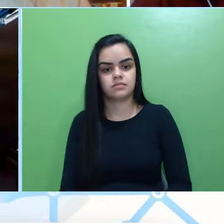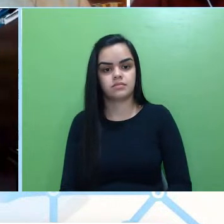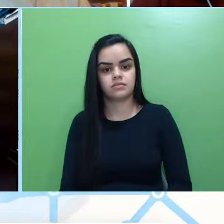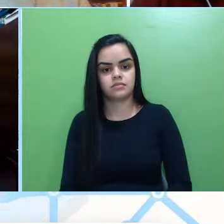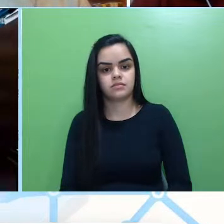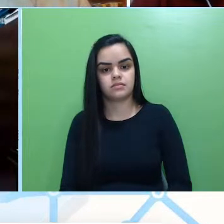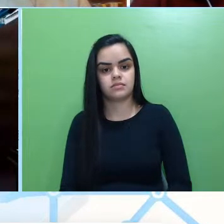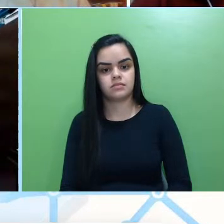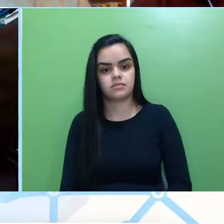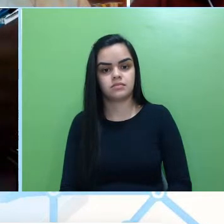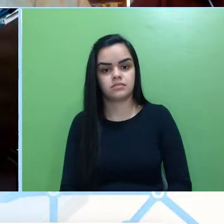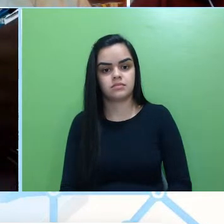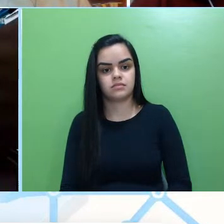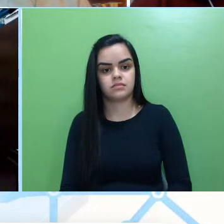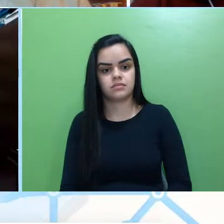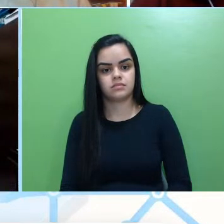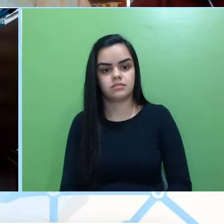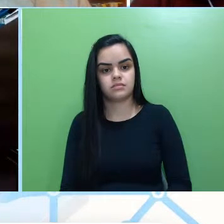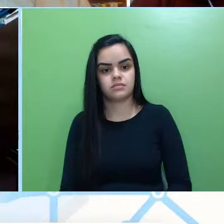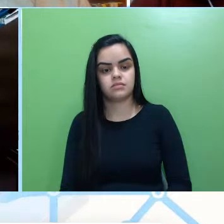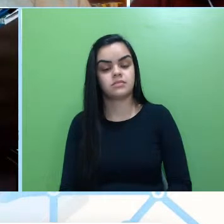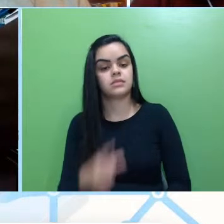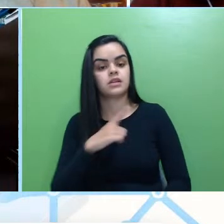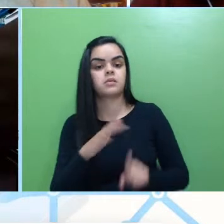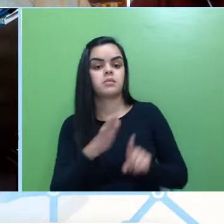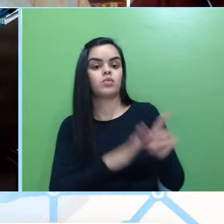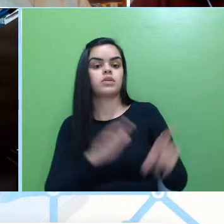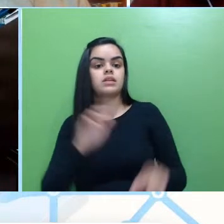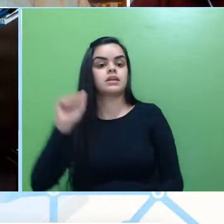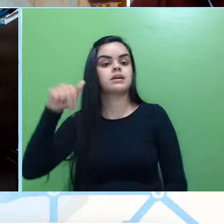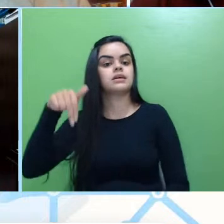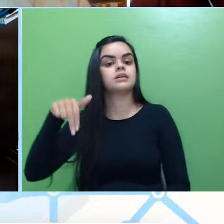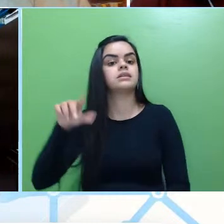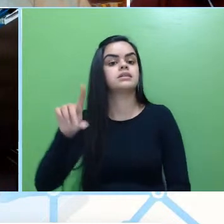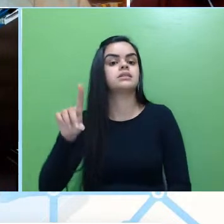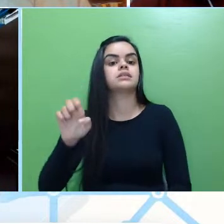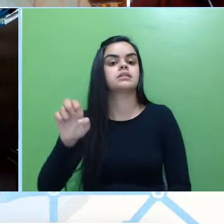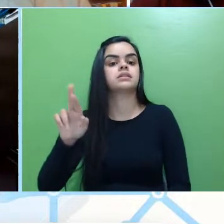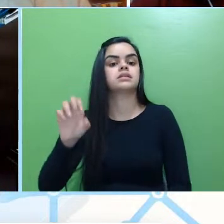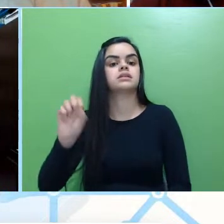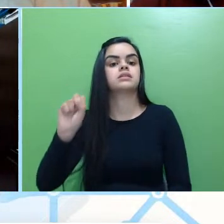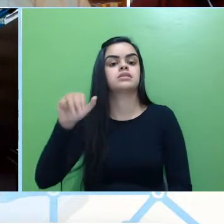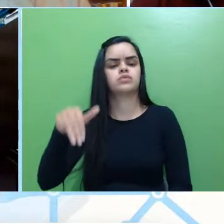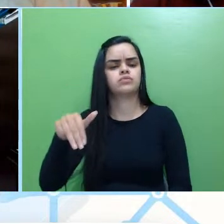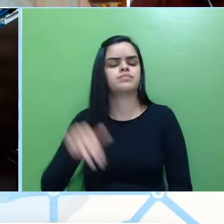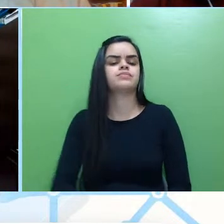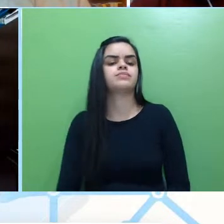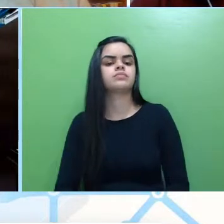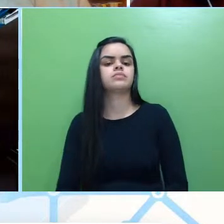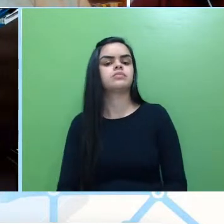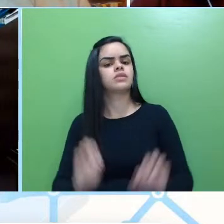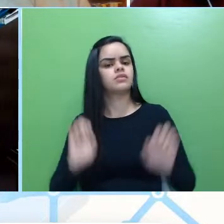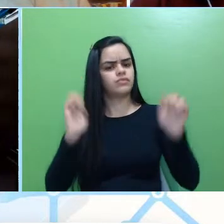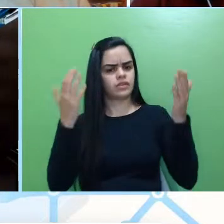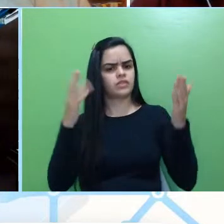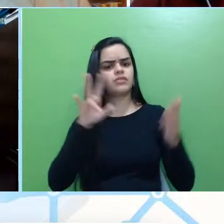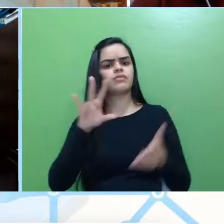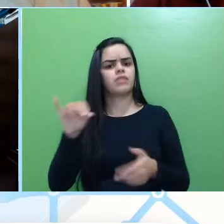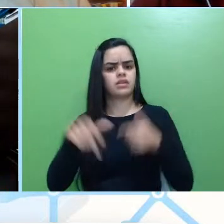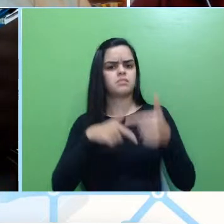Mais uma pergunta aqui, do Anderson Lopes. O evento terá publicação dos trabalhos